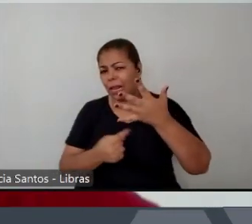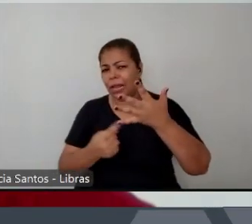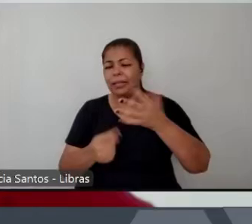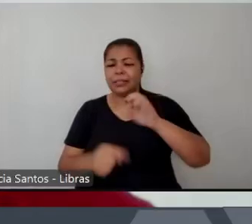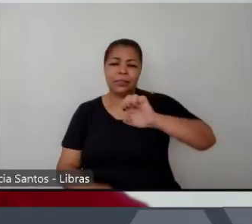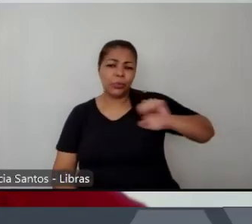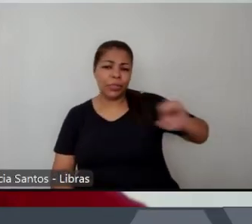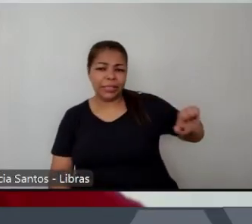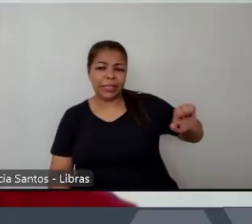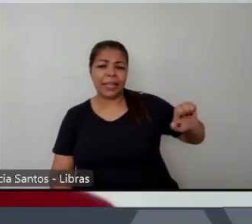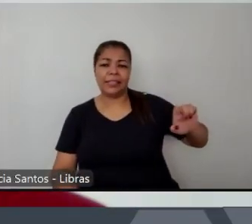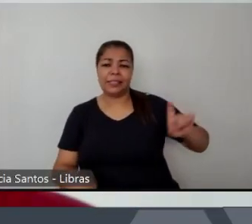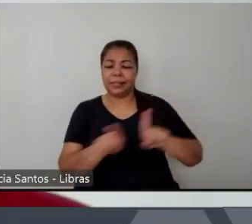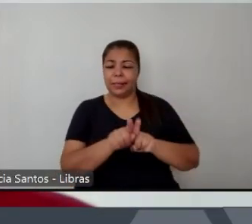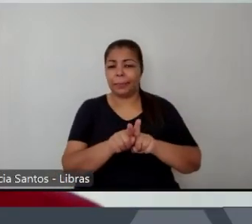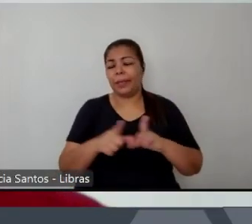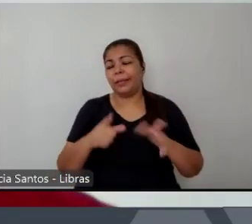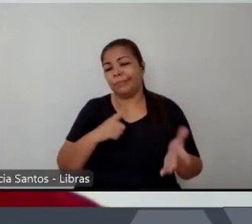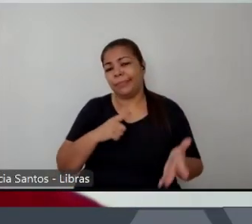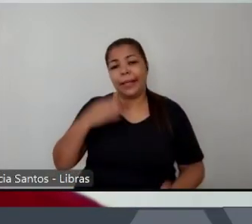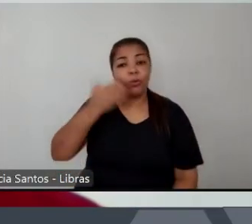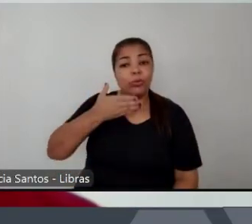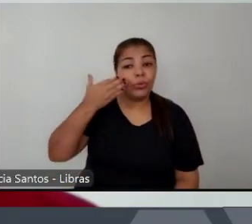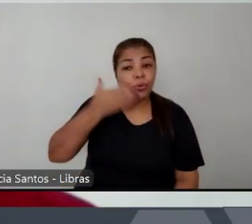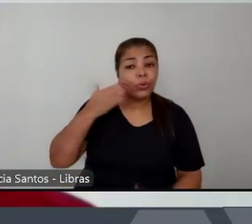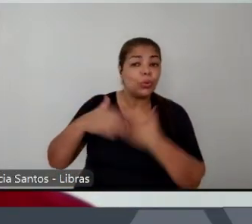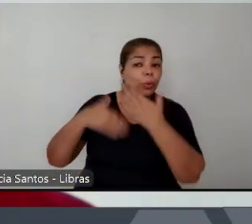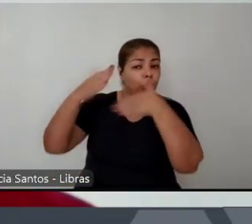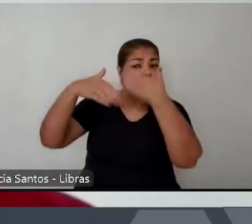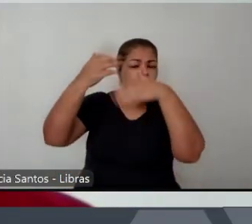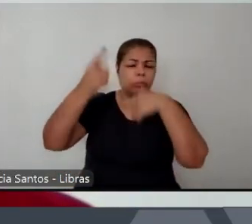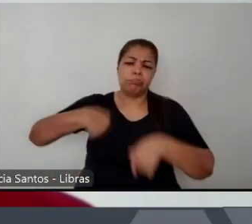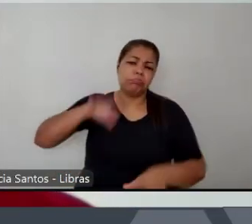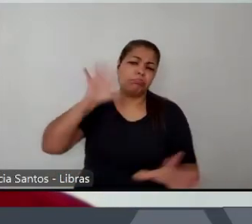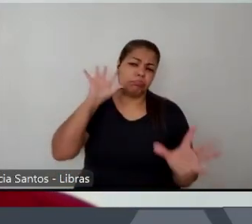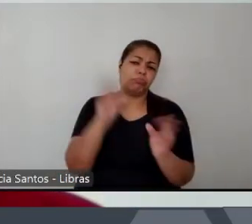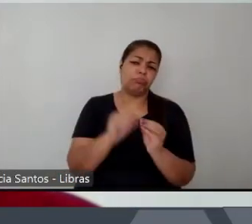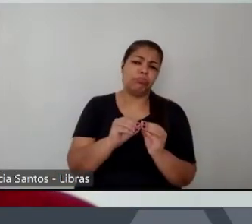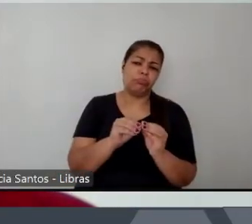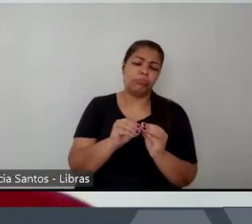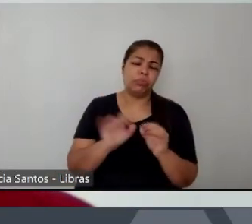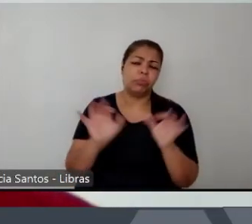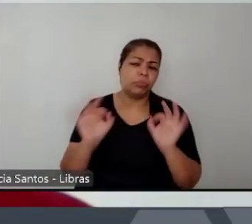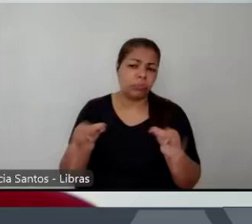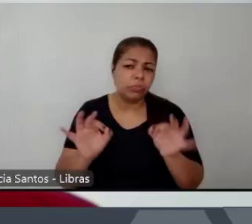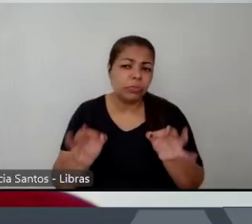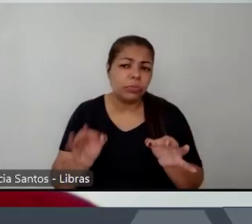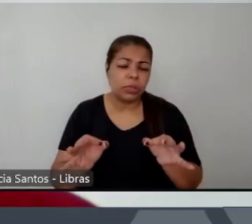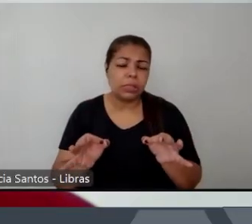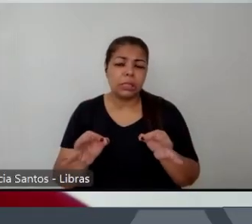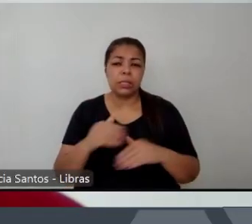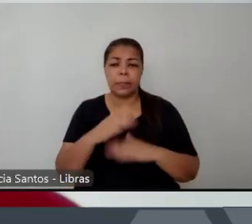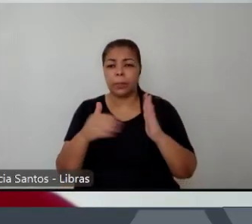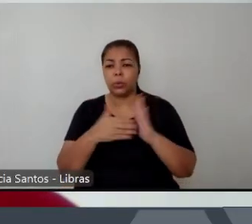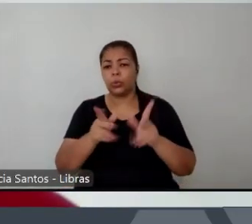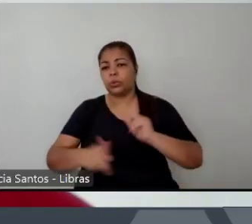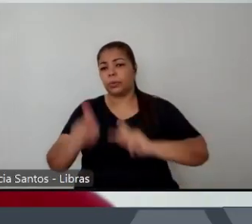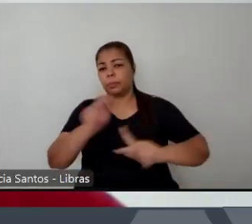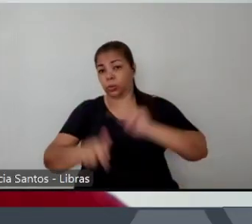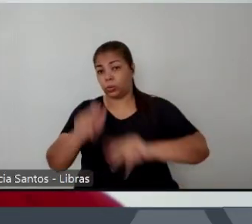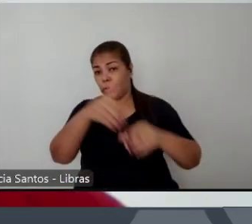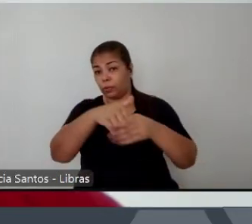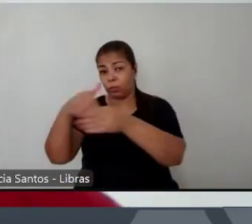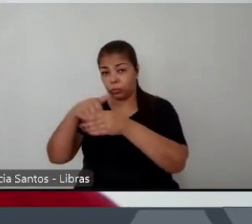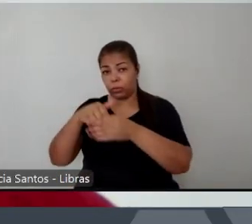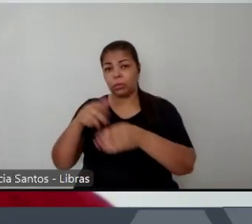discurso progressista que durante um tempo fez sentido pra parte do eleitorado brasileiro tanto que eles foram eleitos presidentes